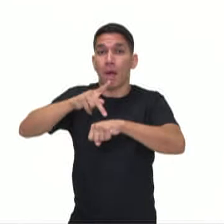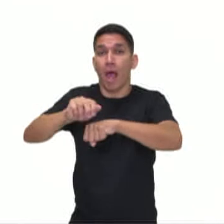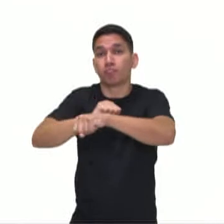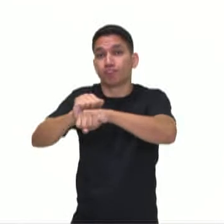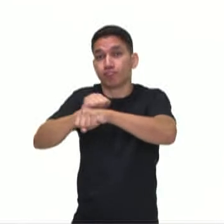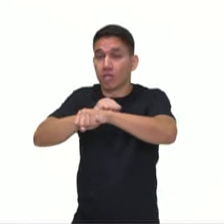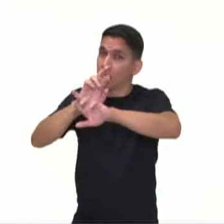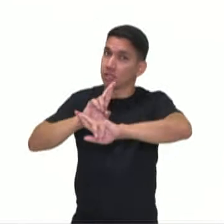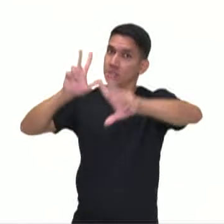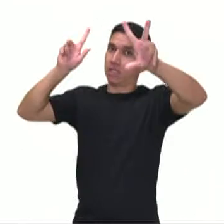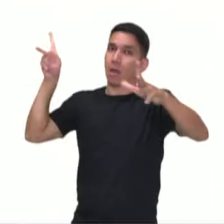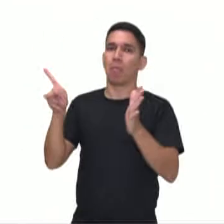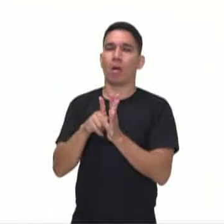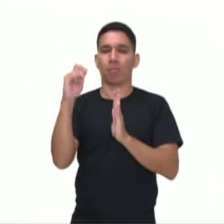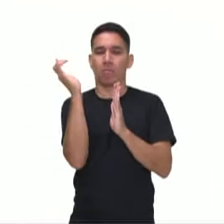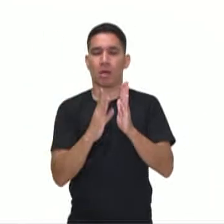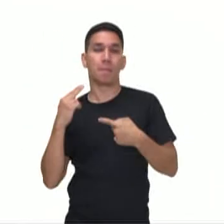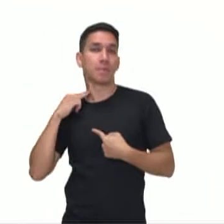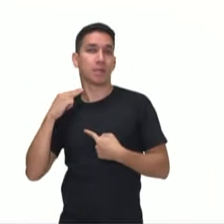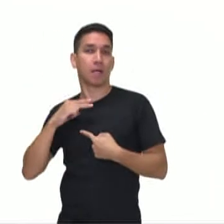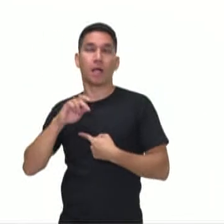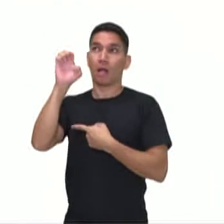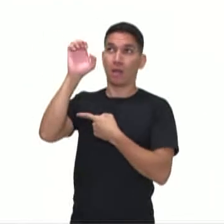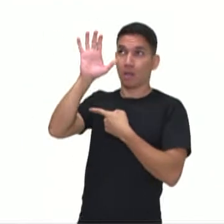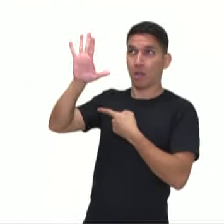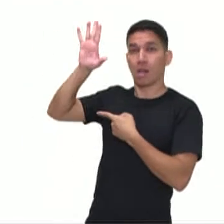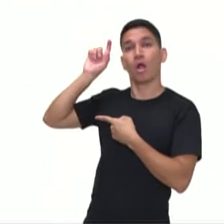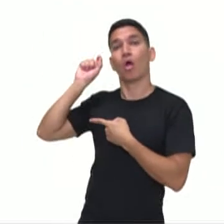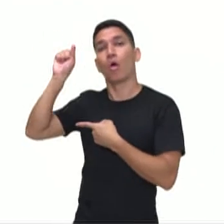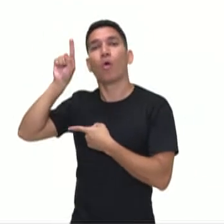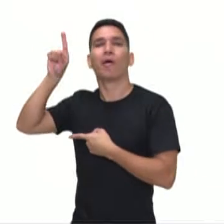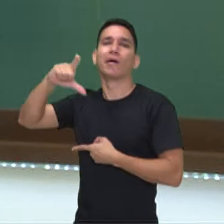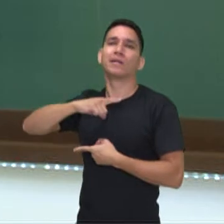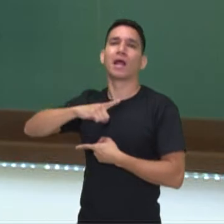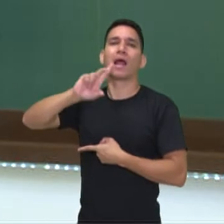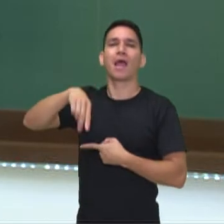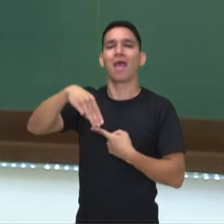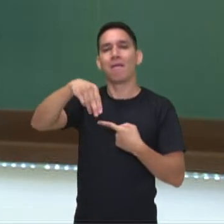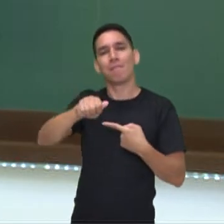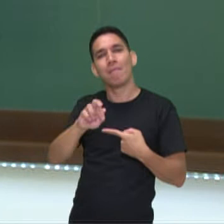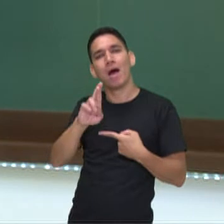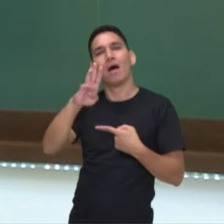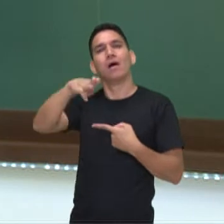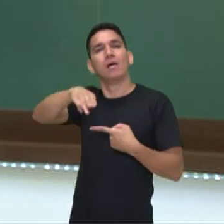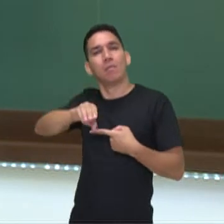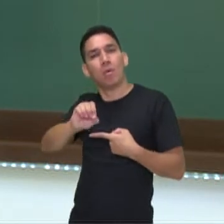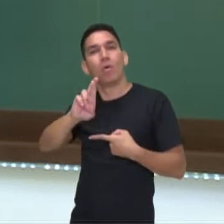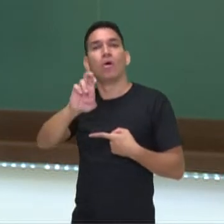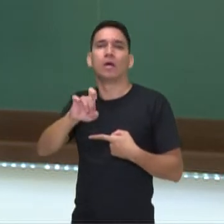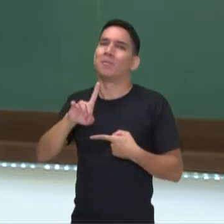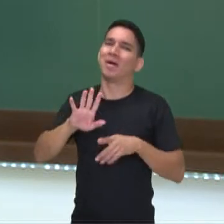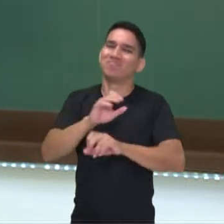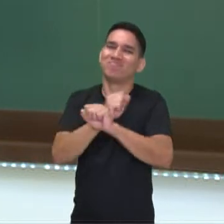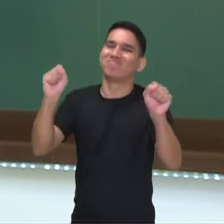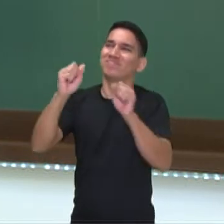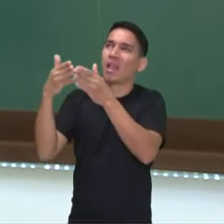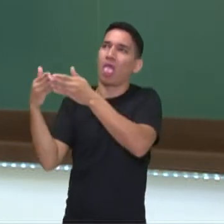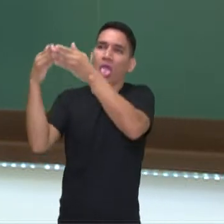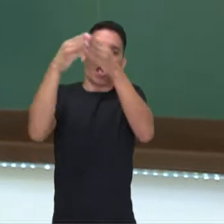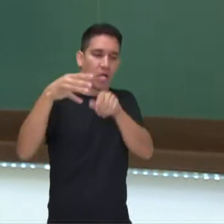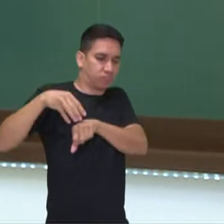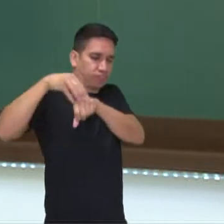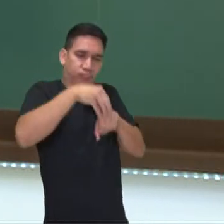um grande diferencial do barroco mineiro, né? Na Europa a gente tinha feita com mármore, né? Então a gente não tinha como trazer esse mármore para todo